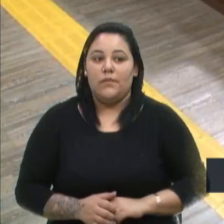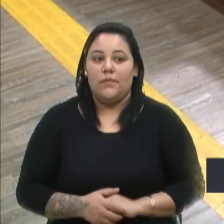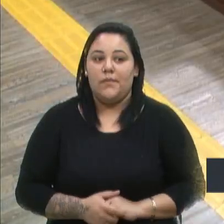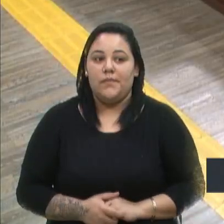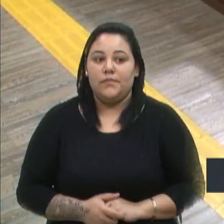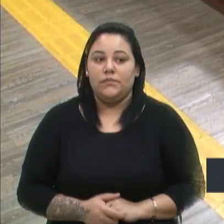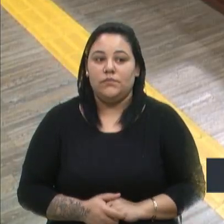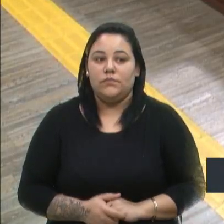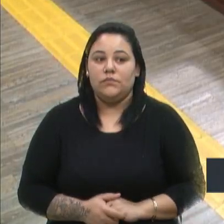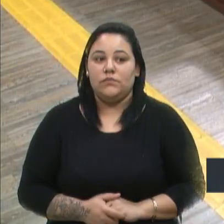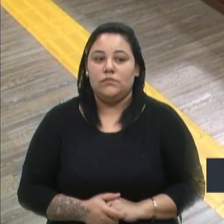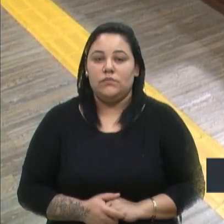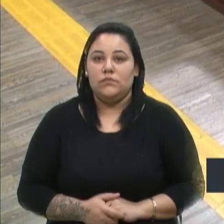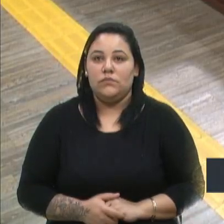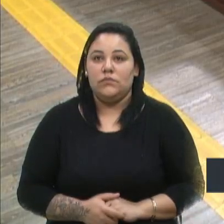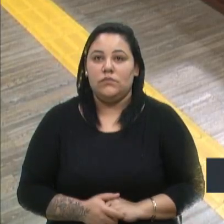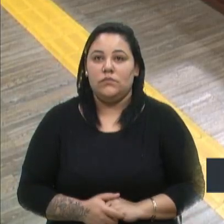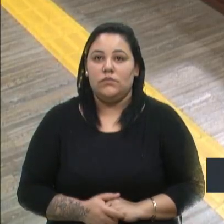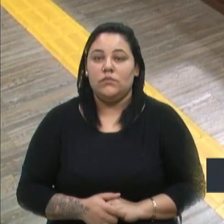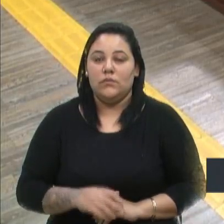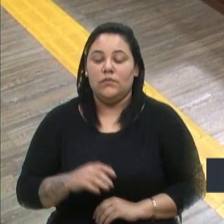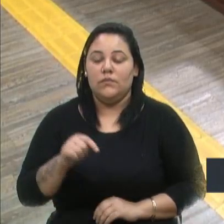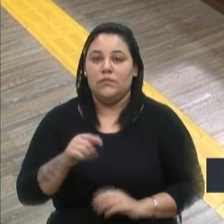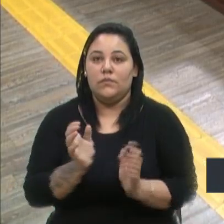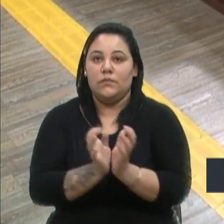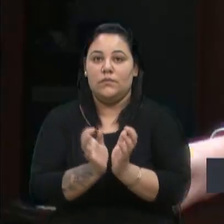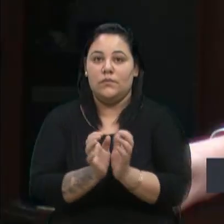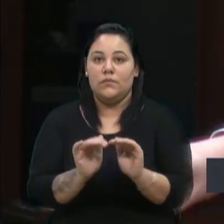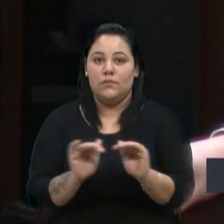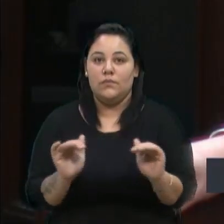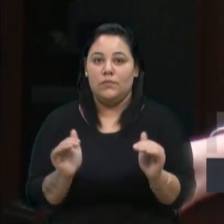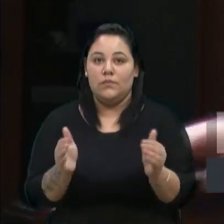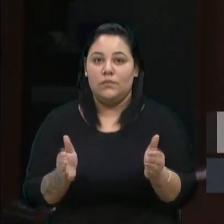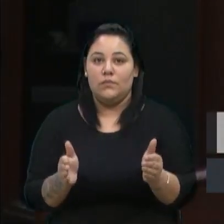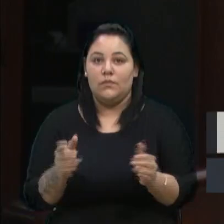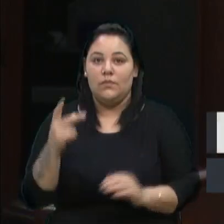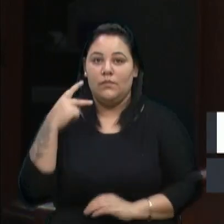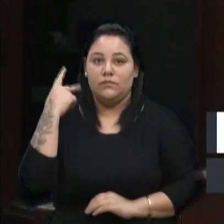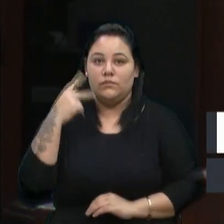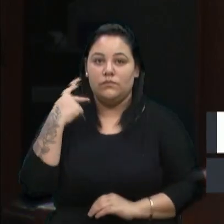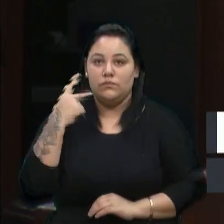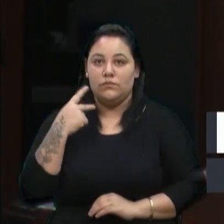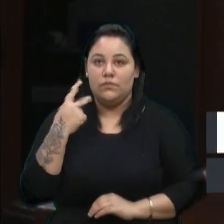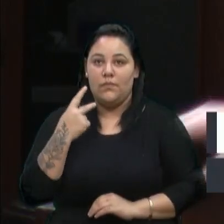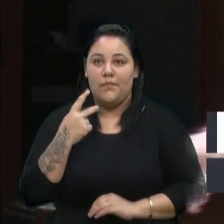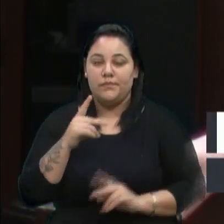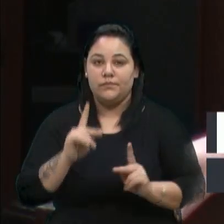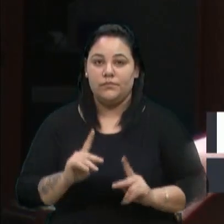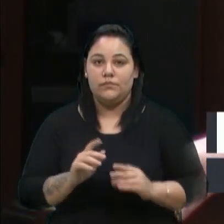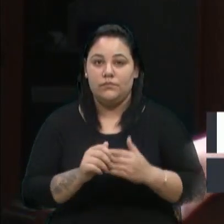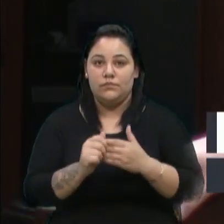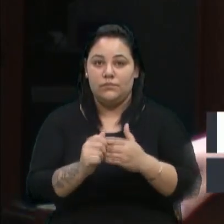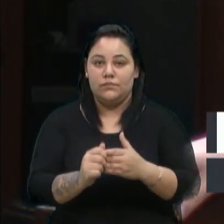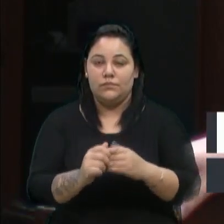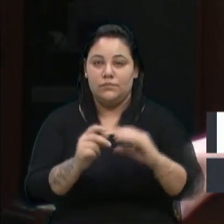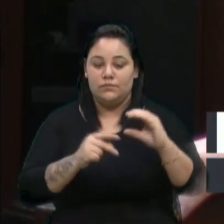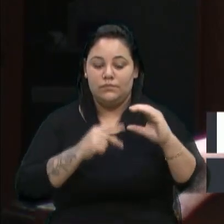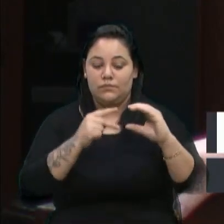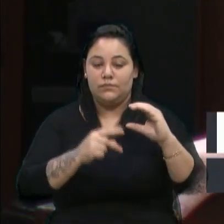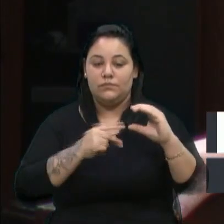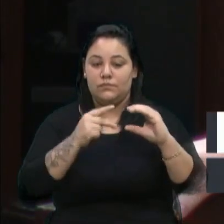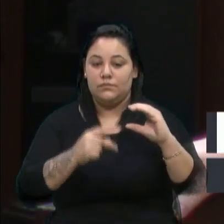Bom presidente, nobres colegas da mesa, colegas vereadores, todos que nos assistem pela TV Câmara.